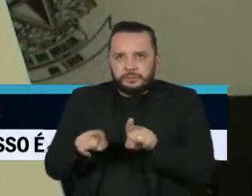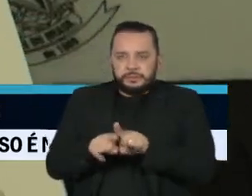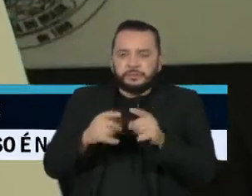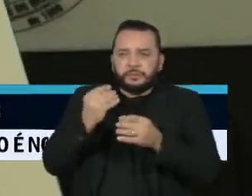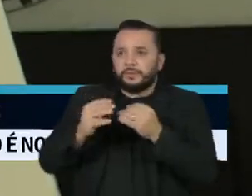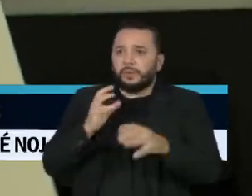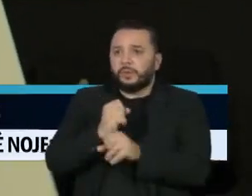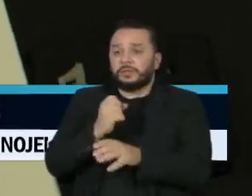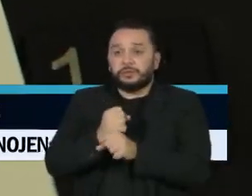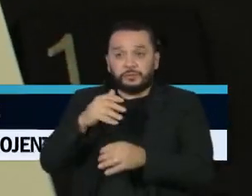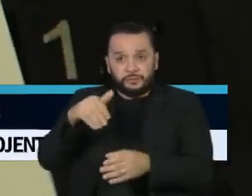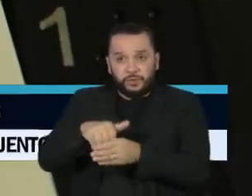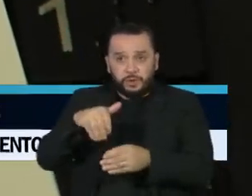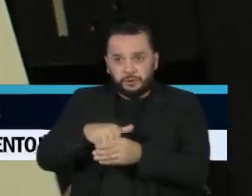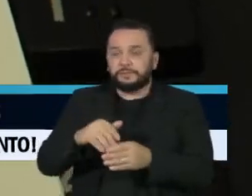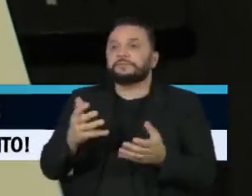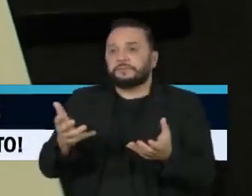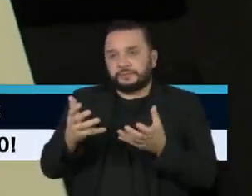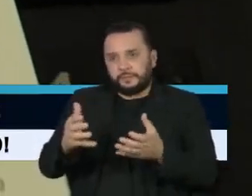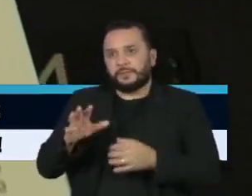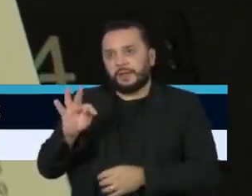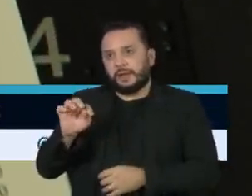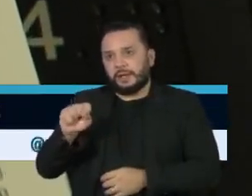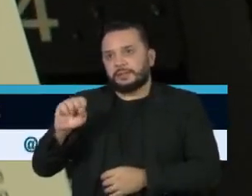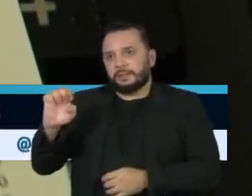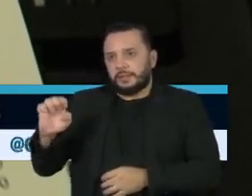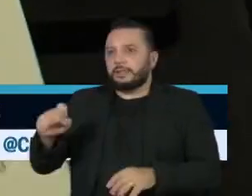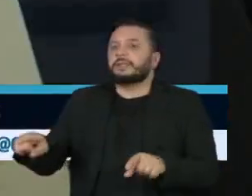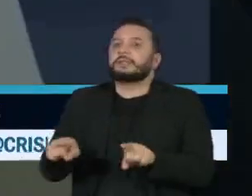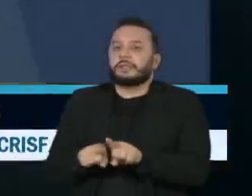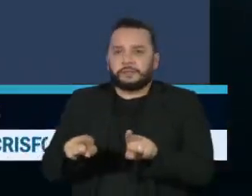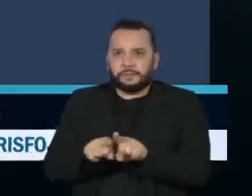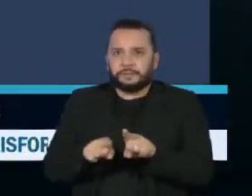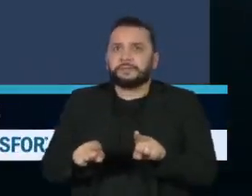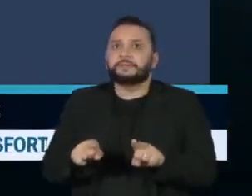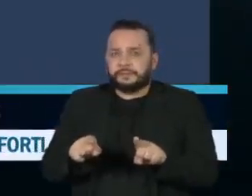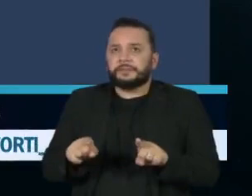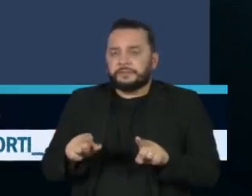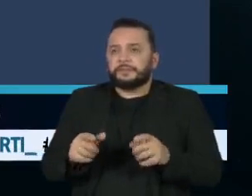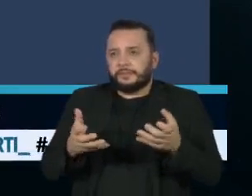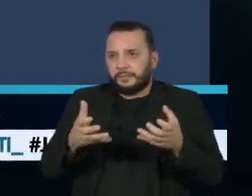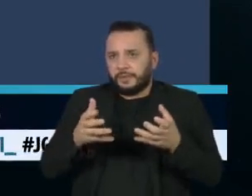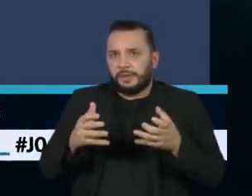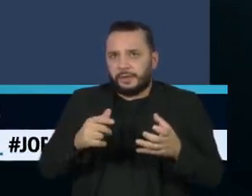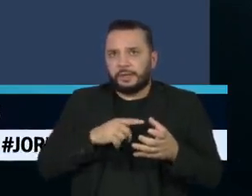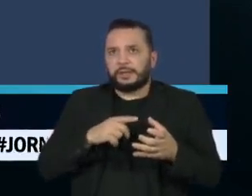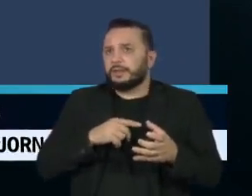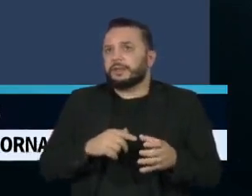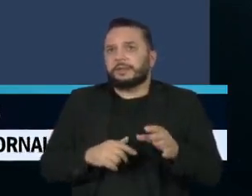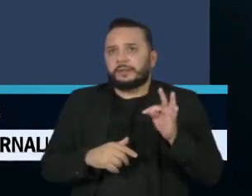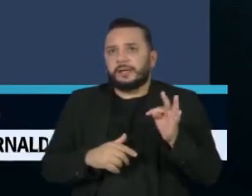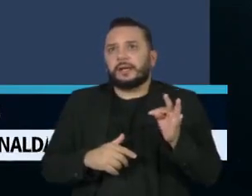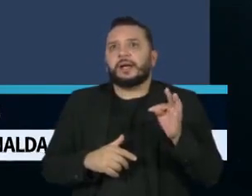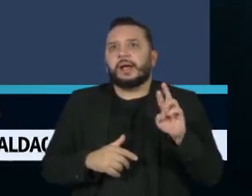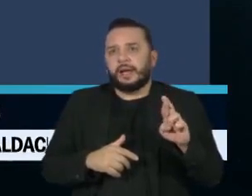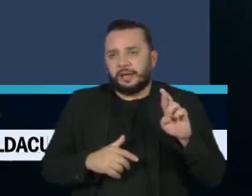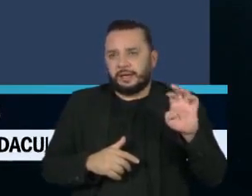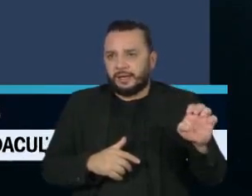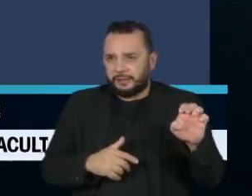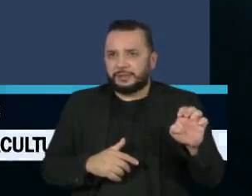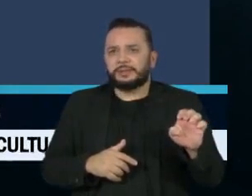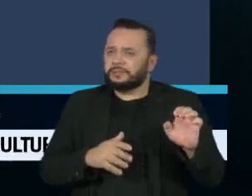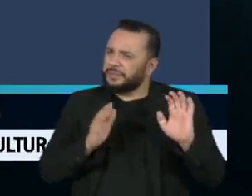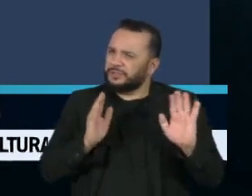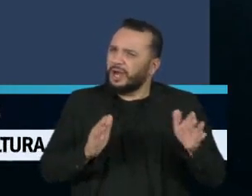votos, a defesa quer que, além do TSE, o processo seja feito também nos tribunais regionais eleitorais. O que já